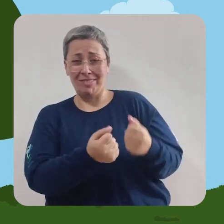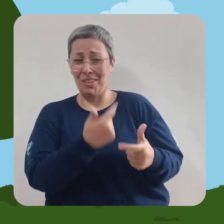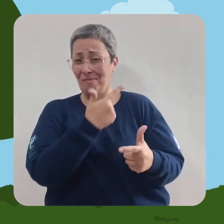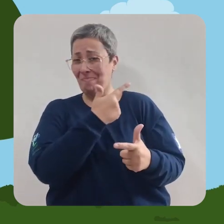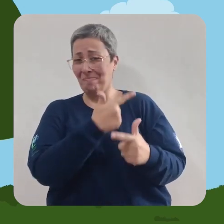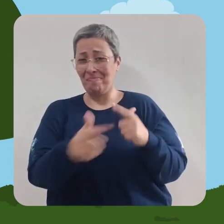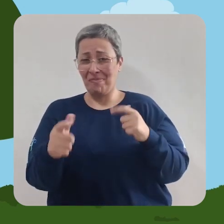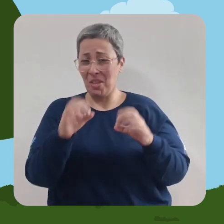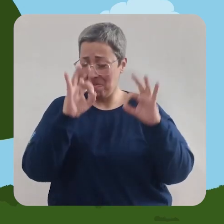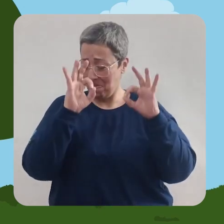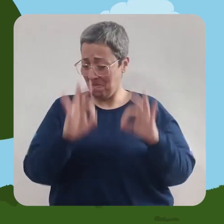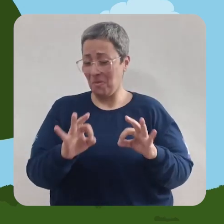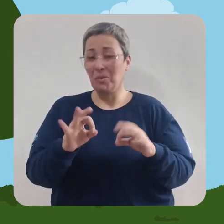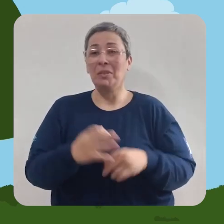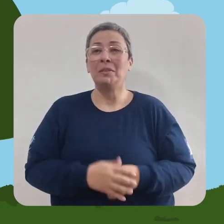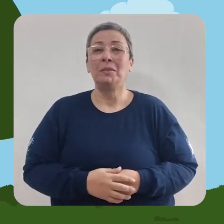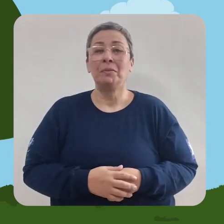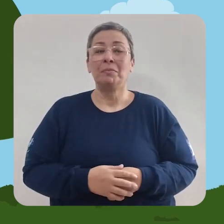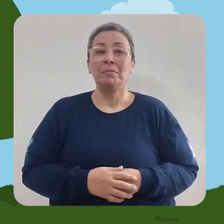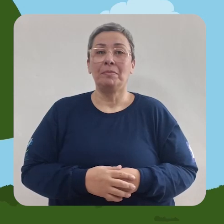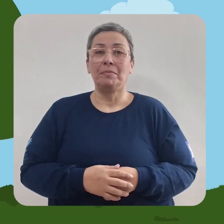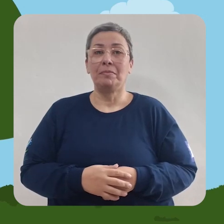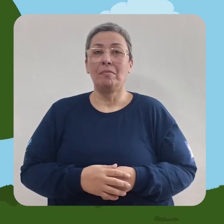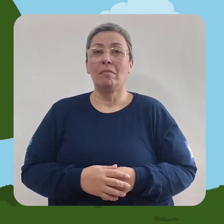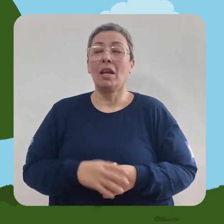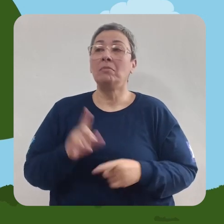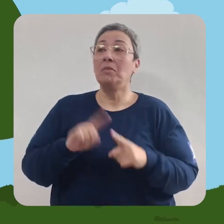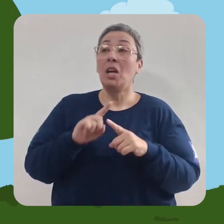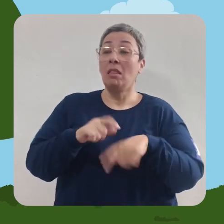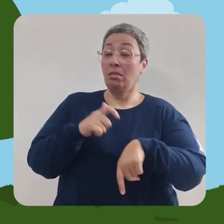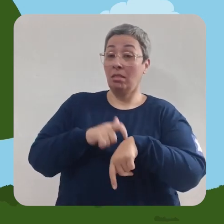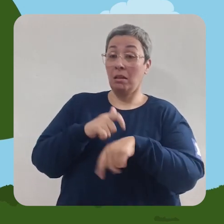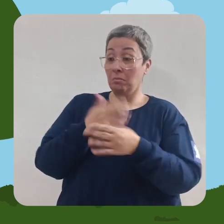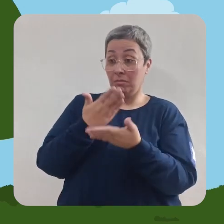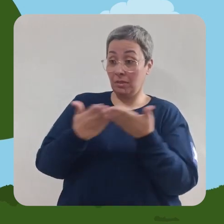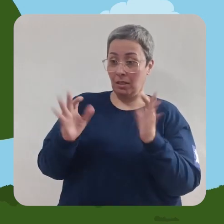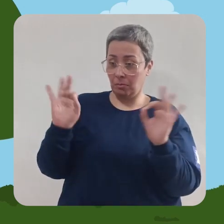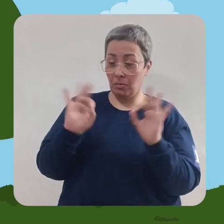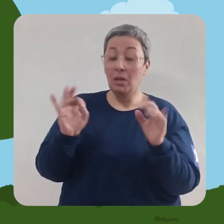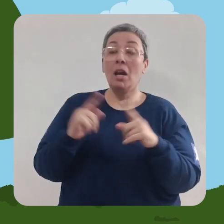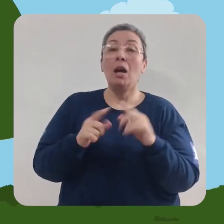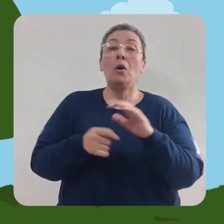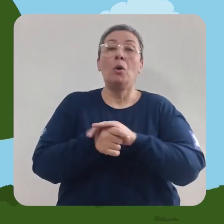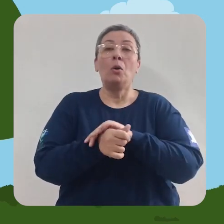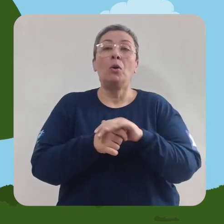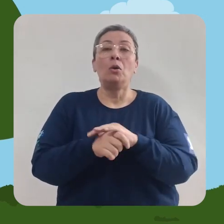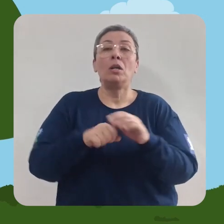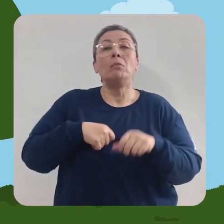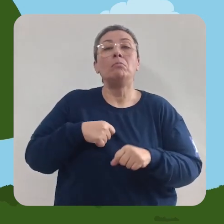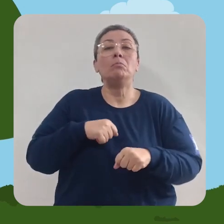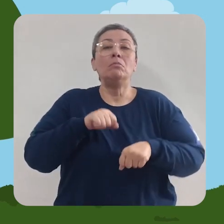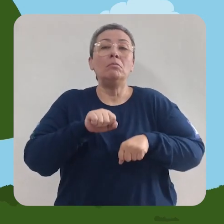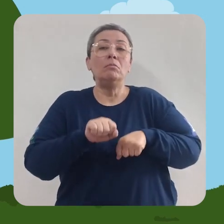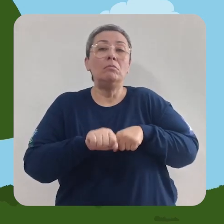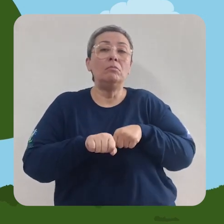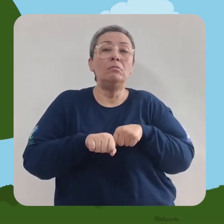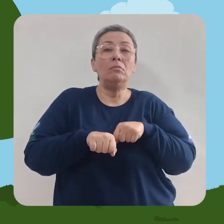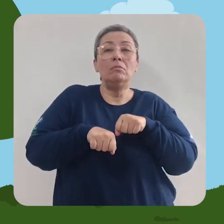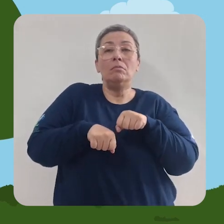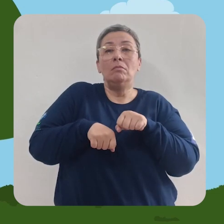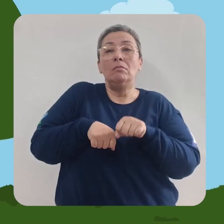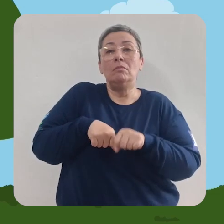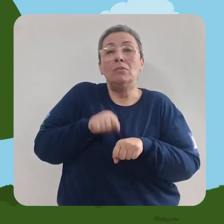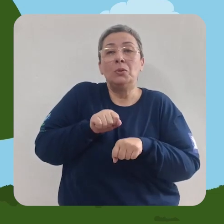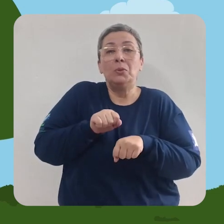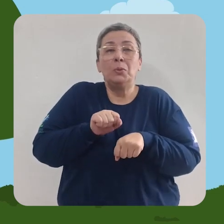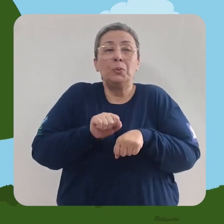prontamente. Não perdendo tempo, a tartaruga pôs-se a caminhar com